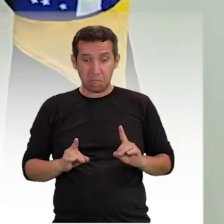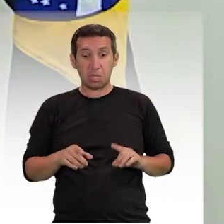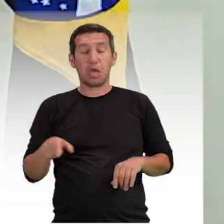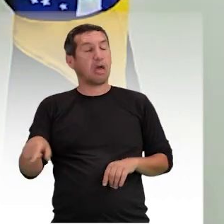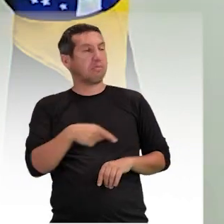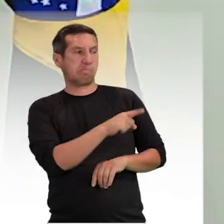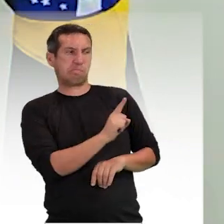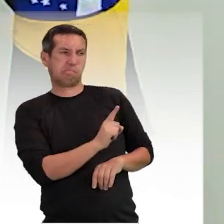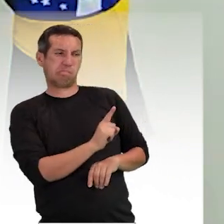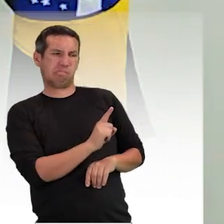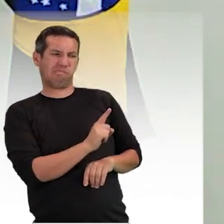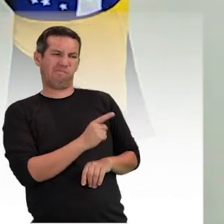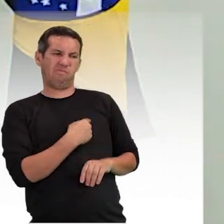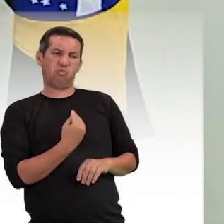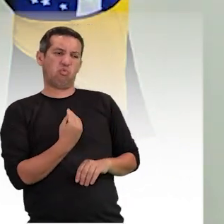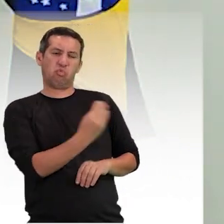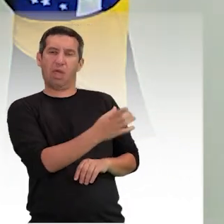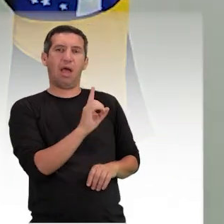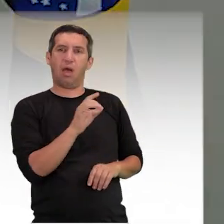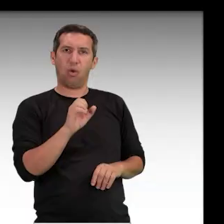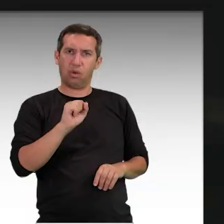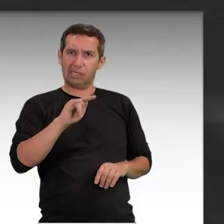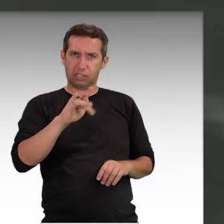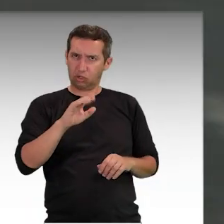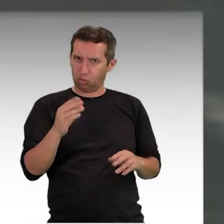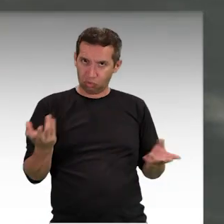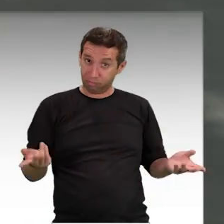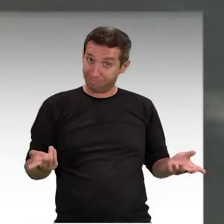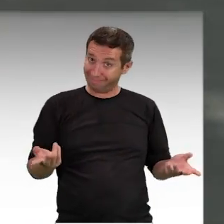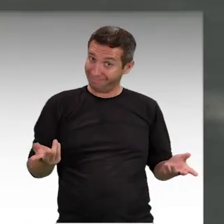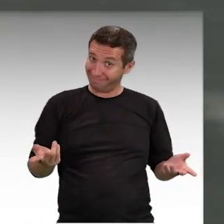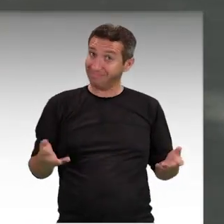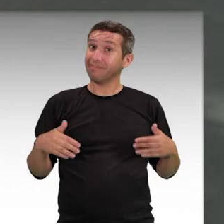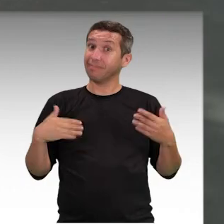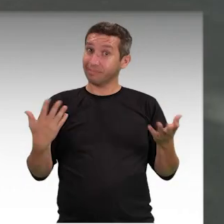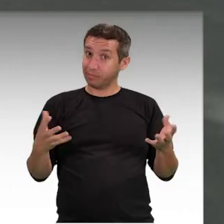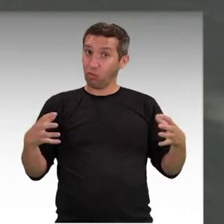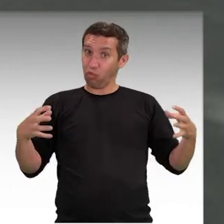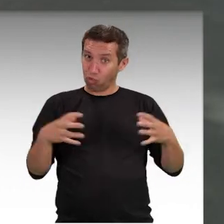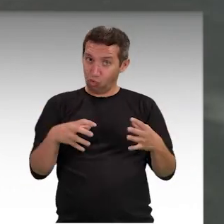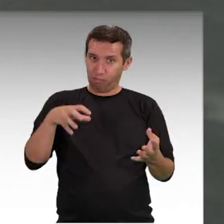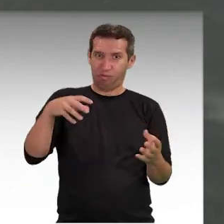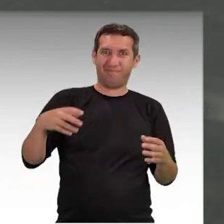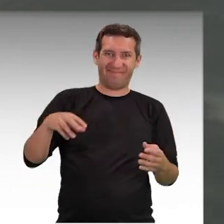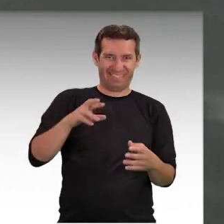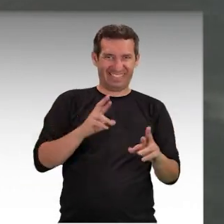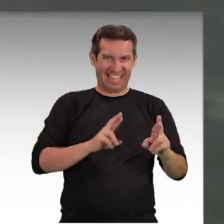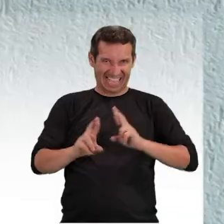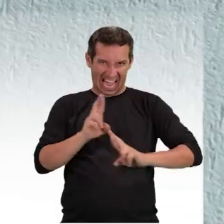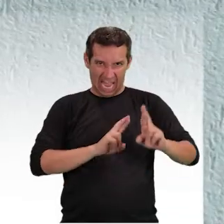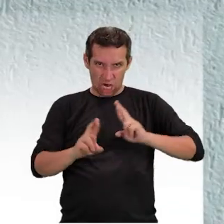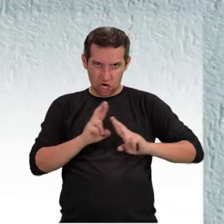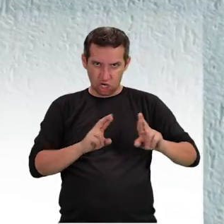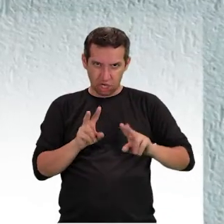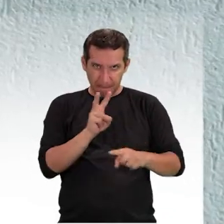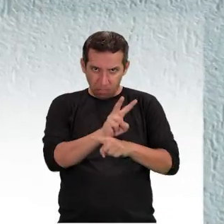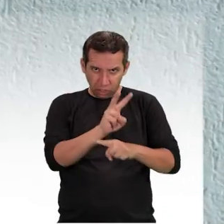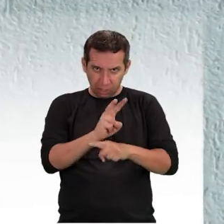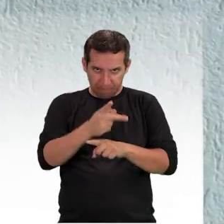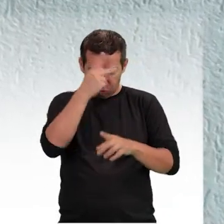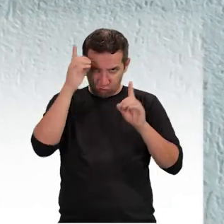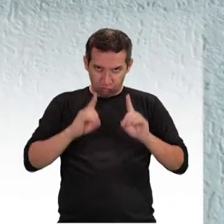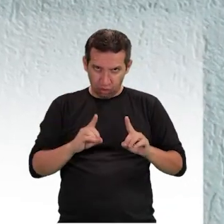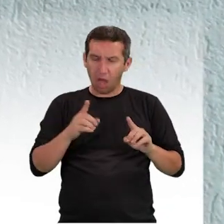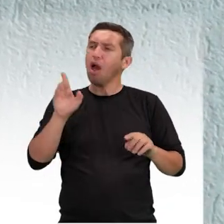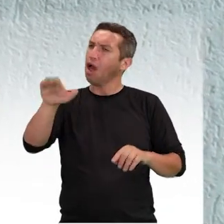se recusa a dar o seguro de vida? A rede de proteção pediu que sejam tomadas providências para garantir às